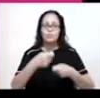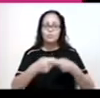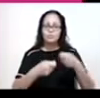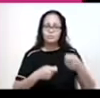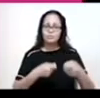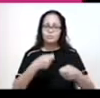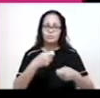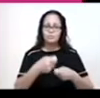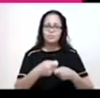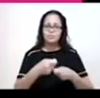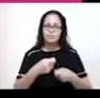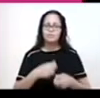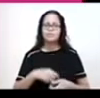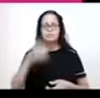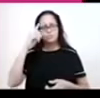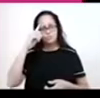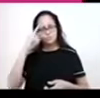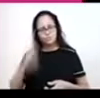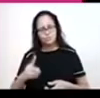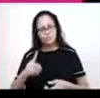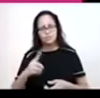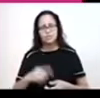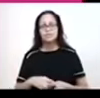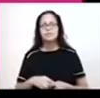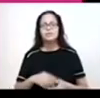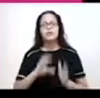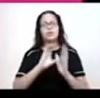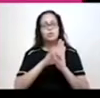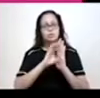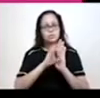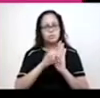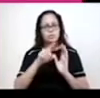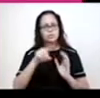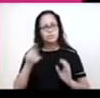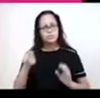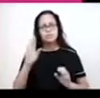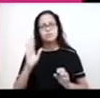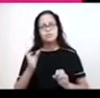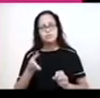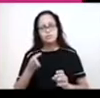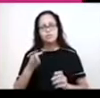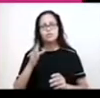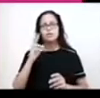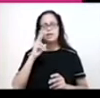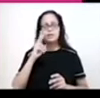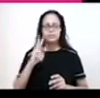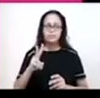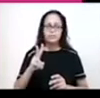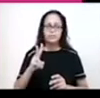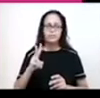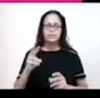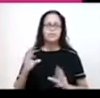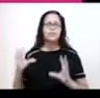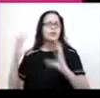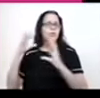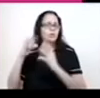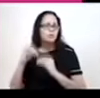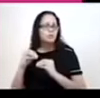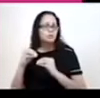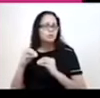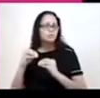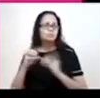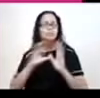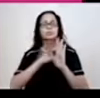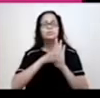Controlados por oligarquias autoritárias. Esse conceito vocês já viram em história. Eu assinalei aqui um breve resumo do que seria a